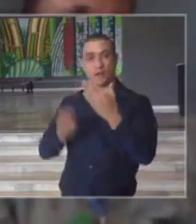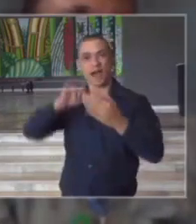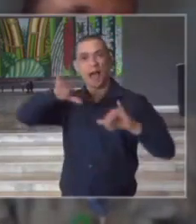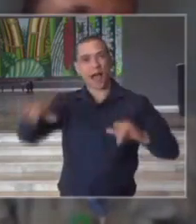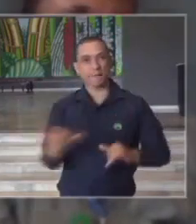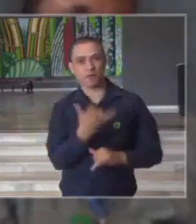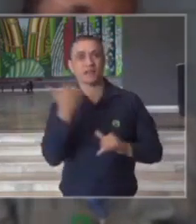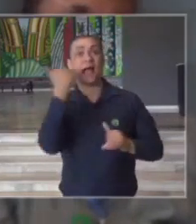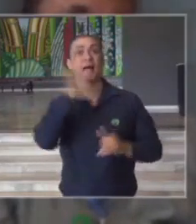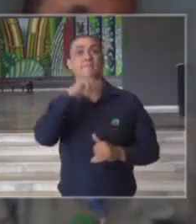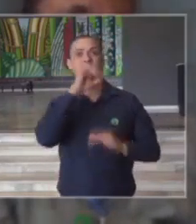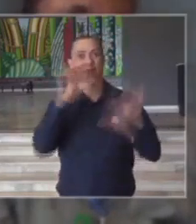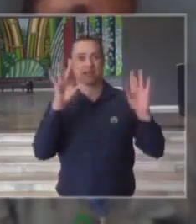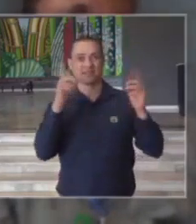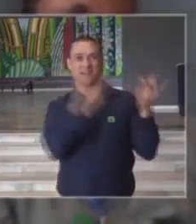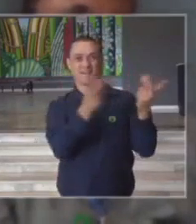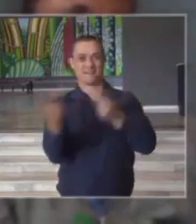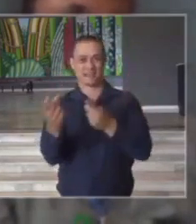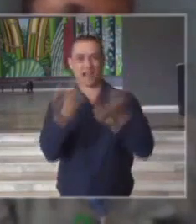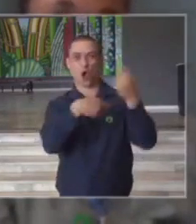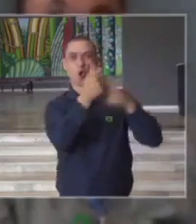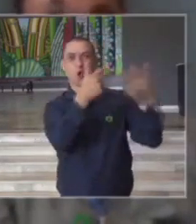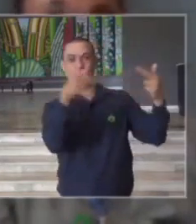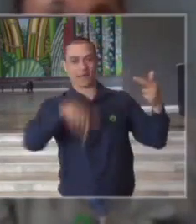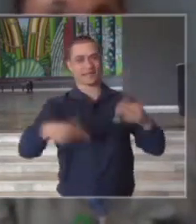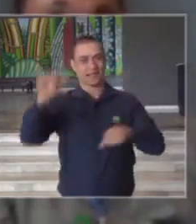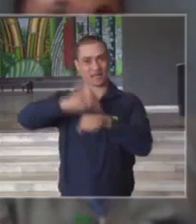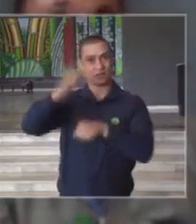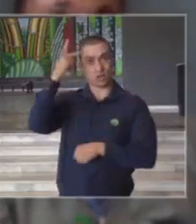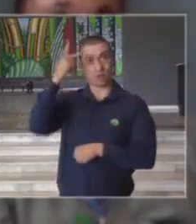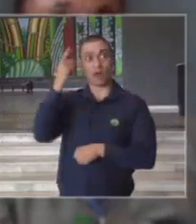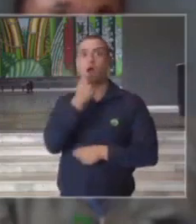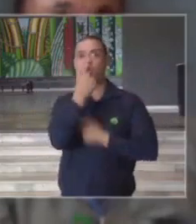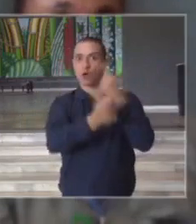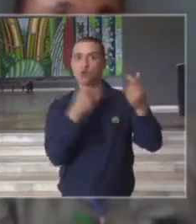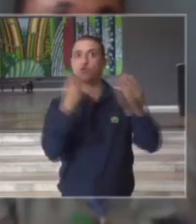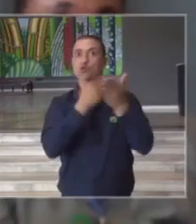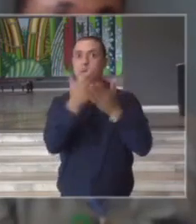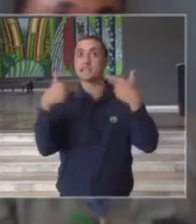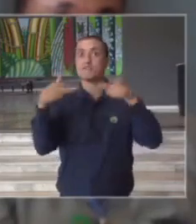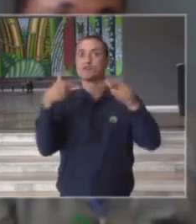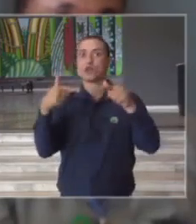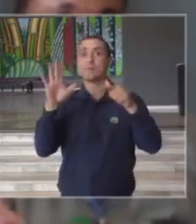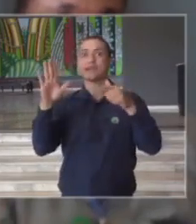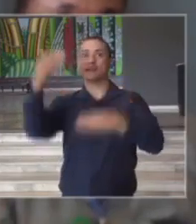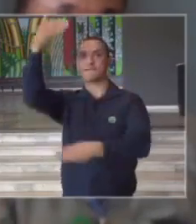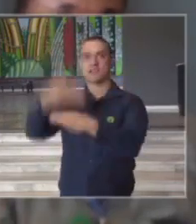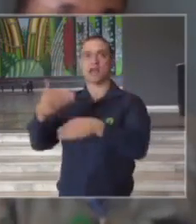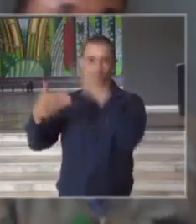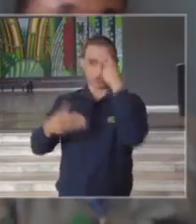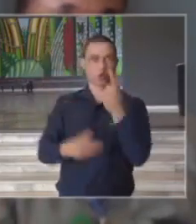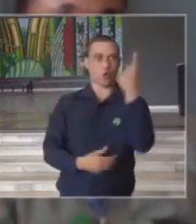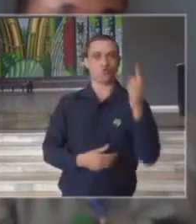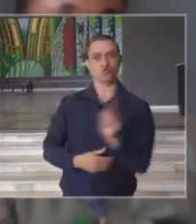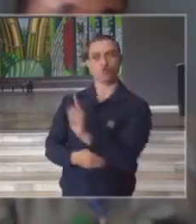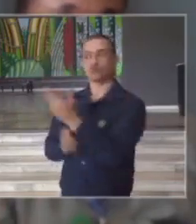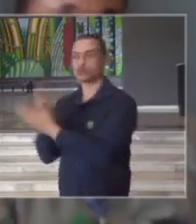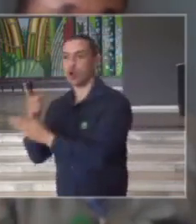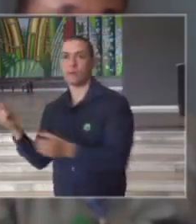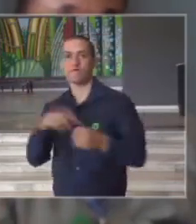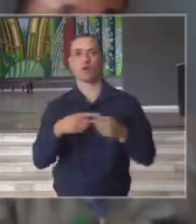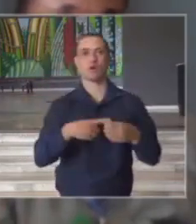as vendas do dia das mães muitos comércios na capital já começam a funcionar inclusive de portas fechadas as pessoas podem entrar comprar e sair